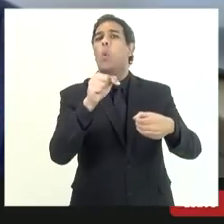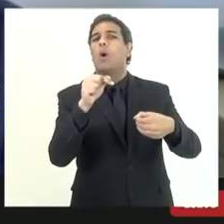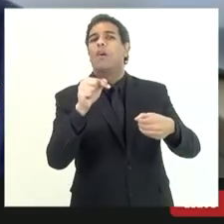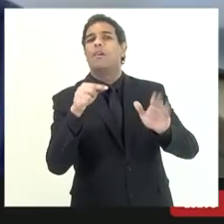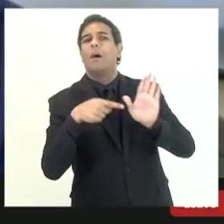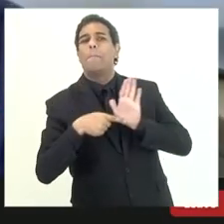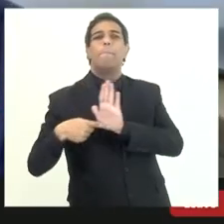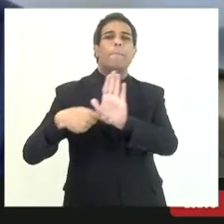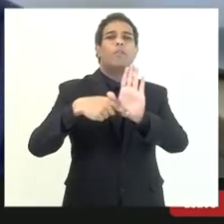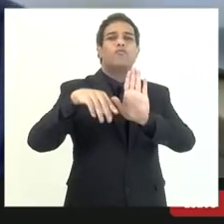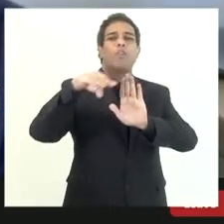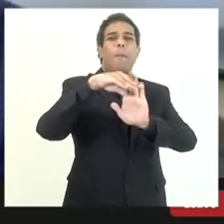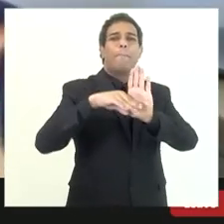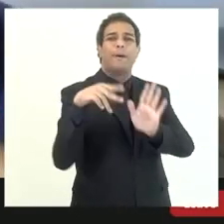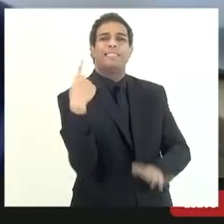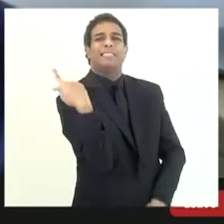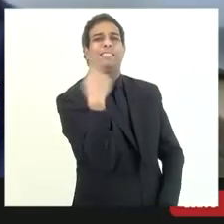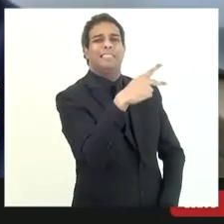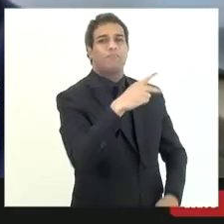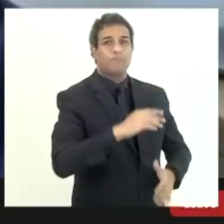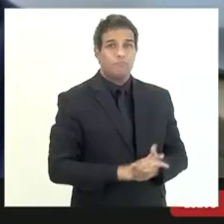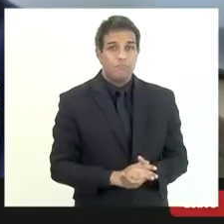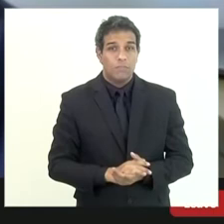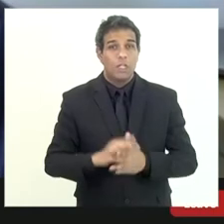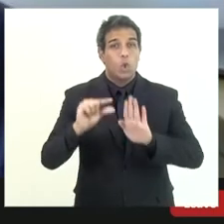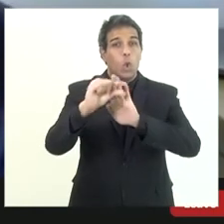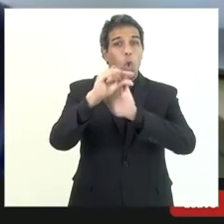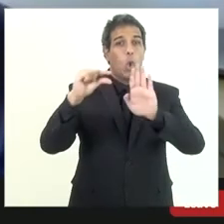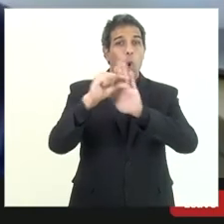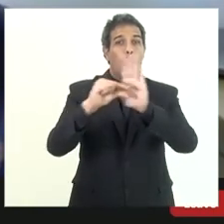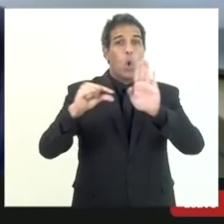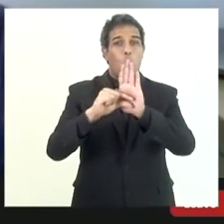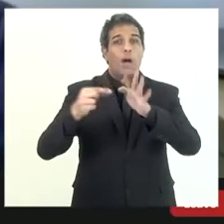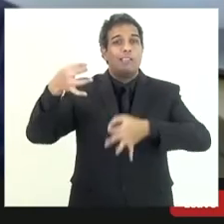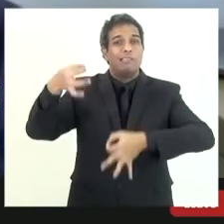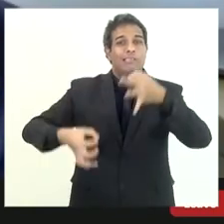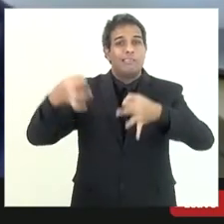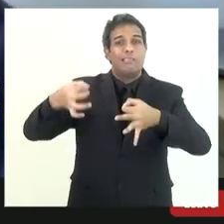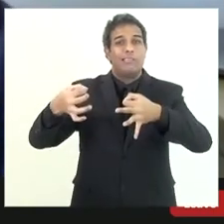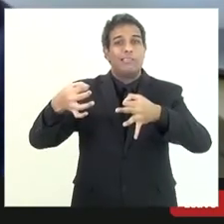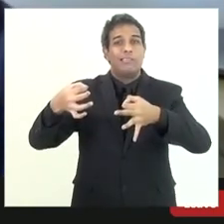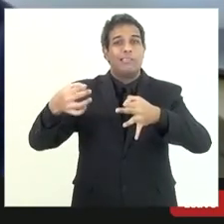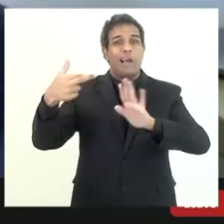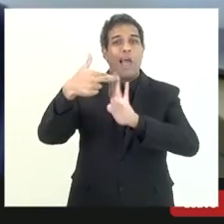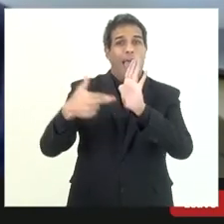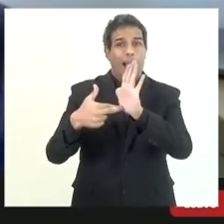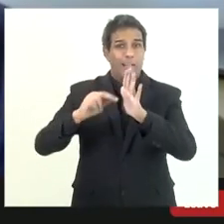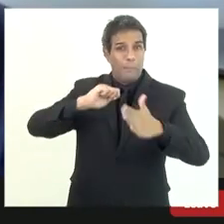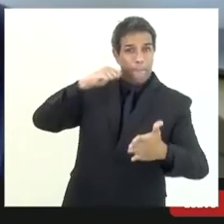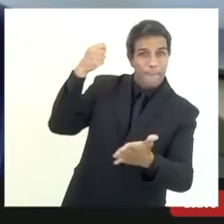o litígio jurídico passa a ser a regra de não pagar